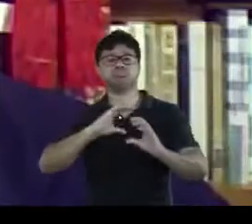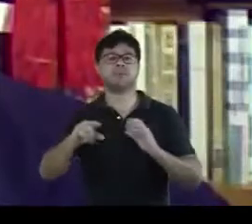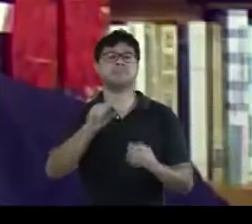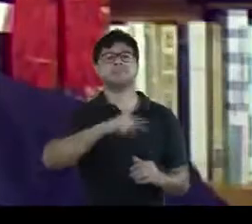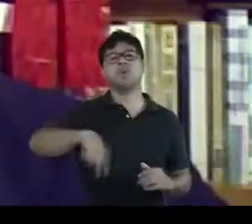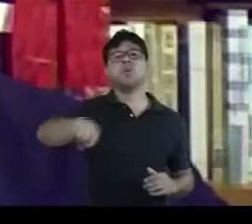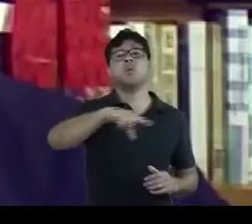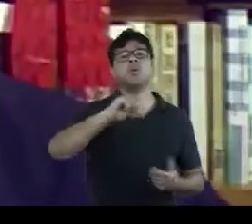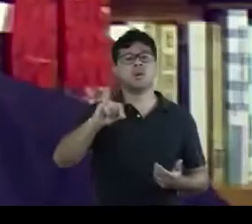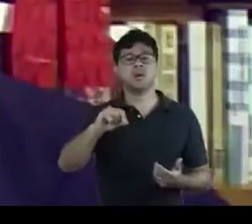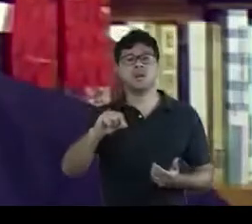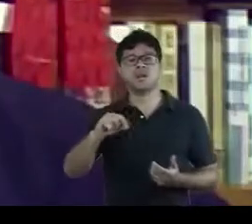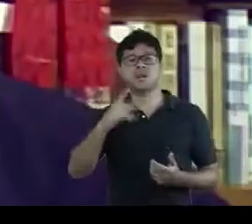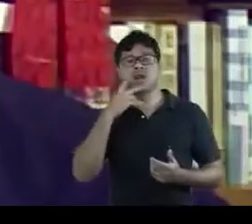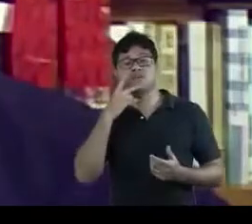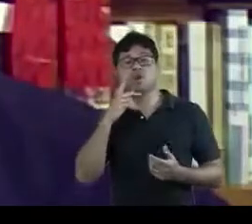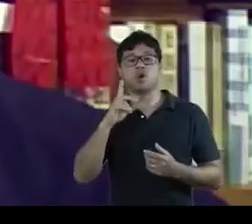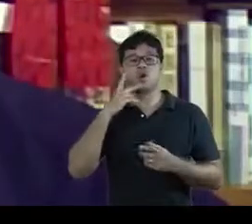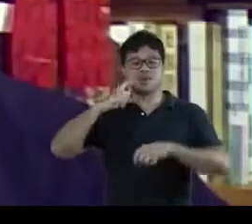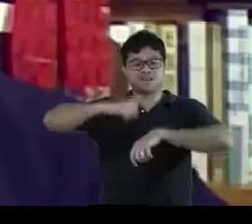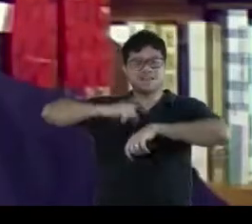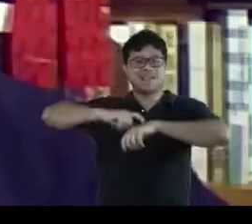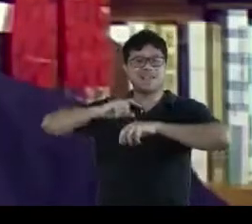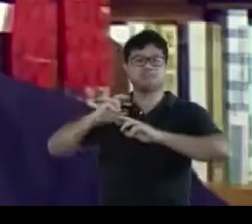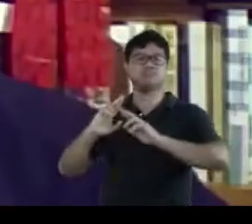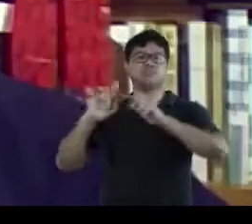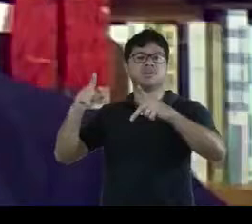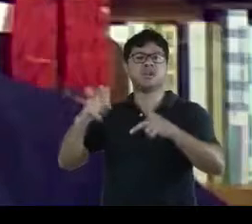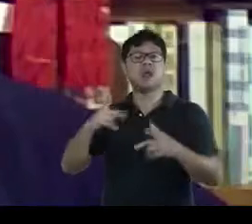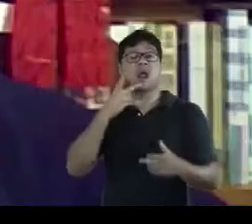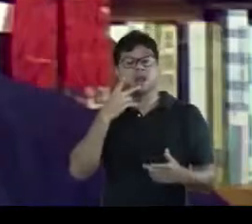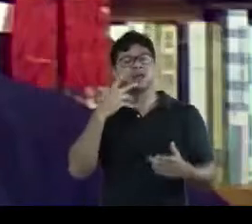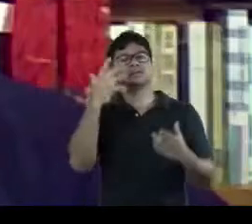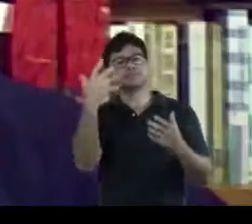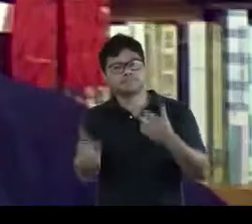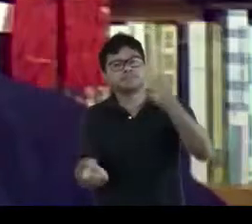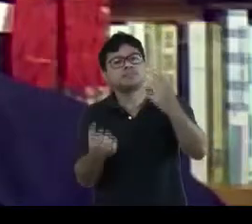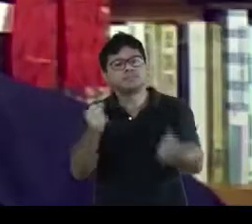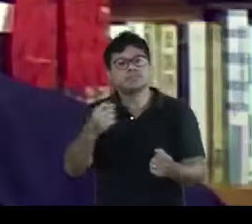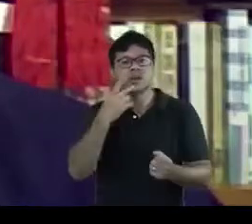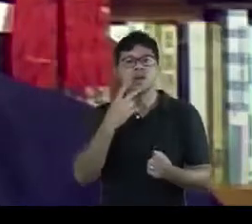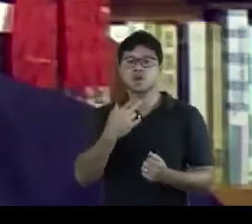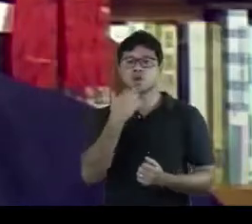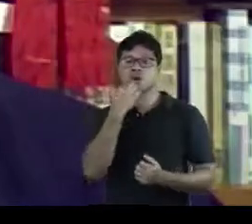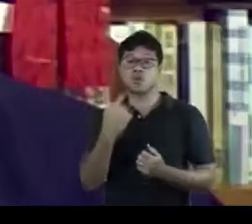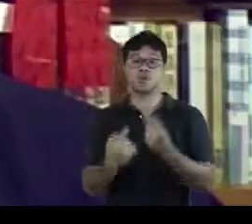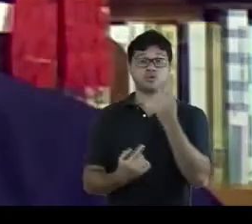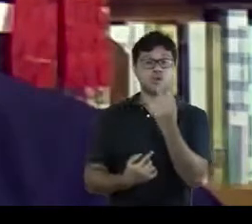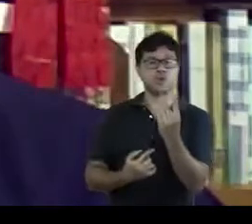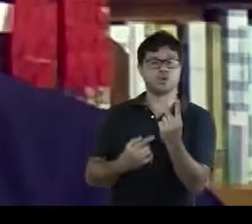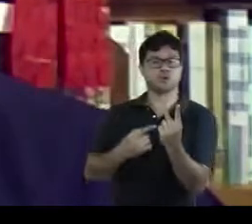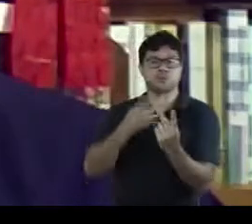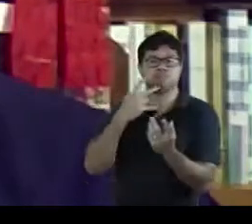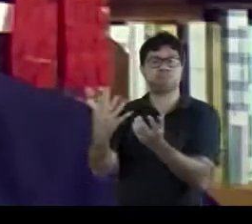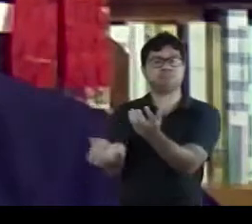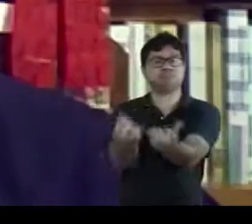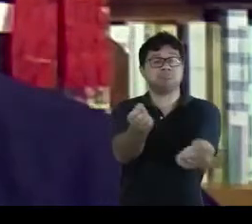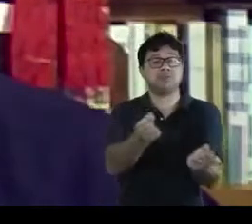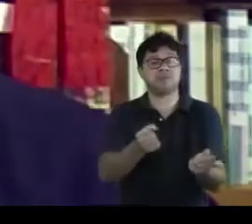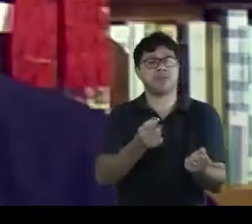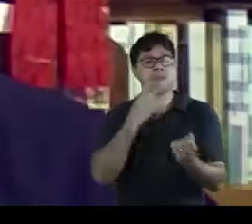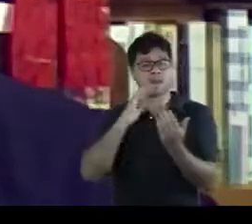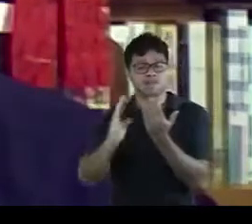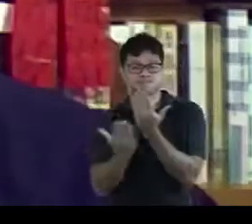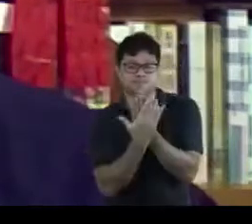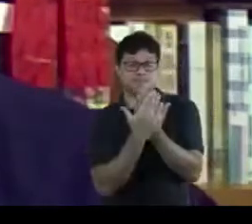denominada de diglosia, isso é, um emprego simultâneo de dois códigos linguísticos. O fato é que na